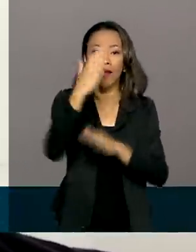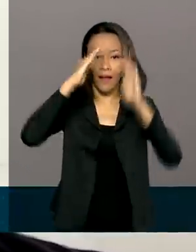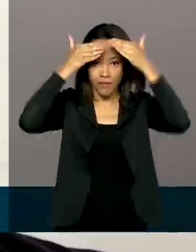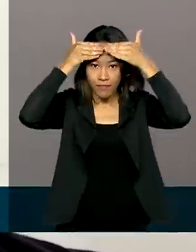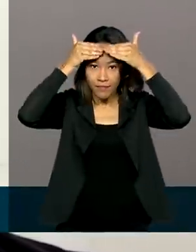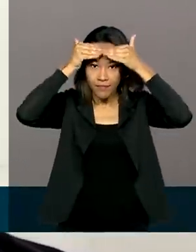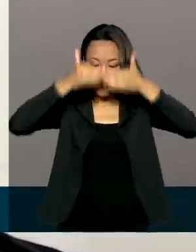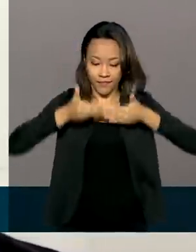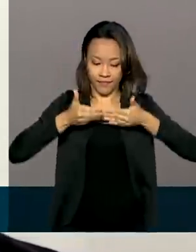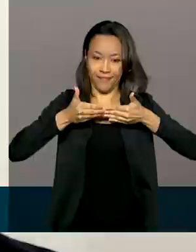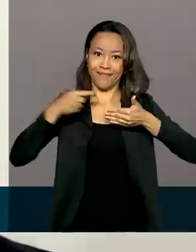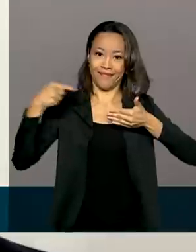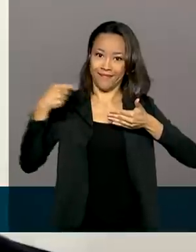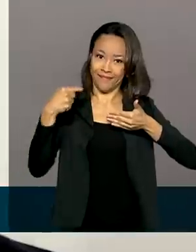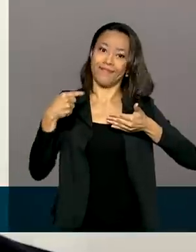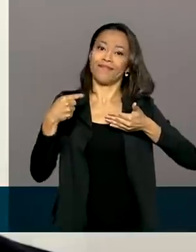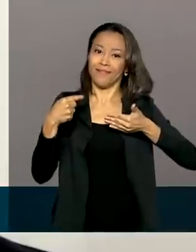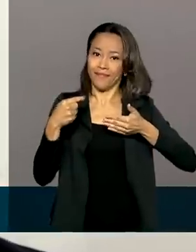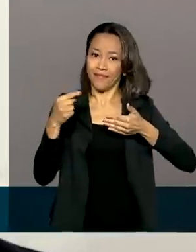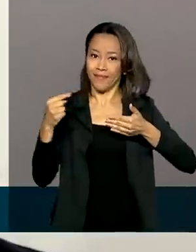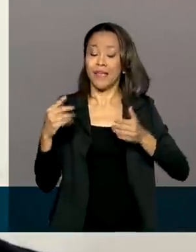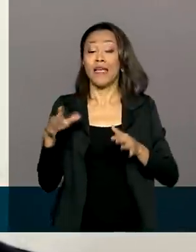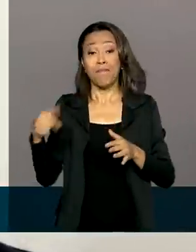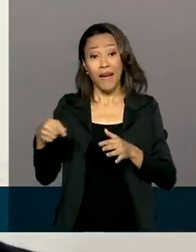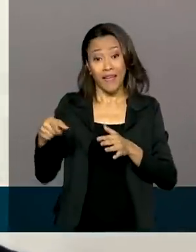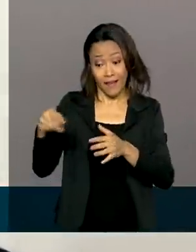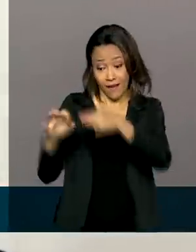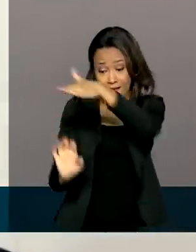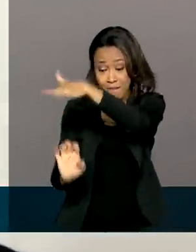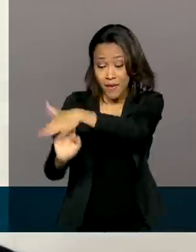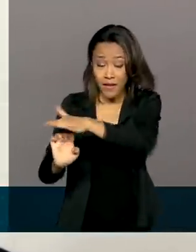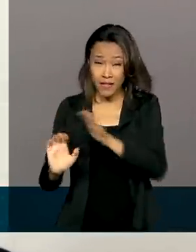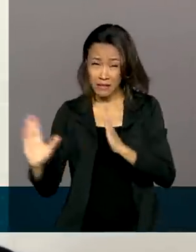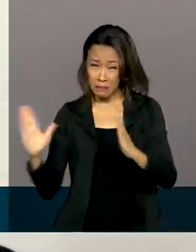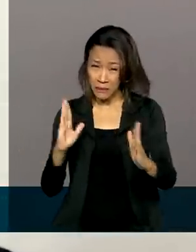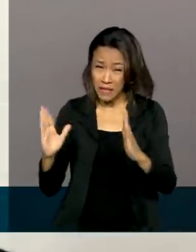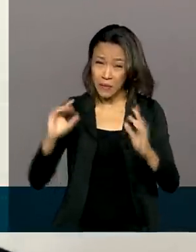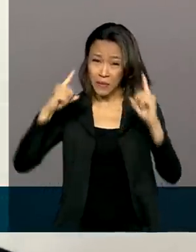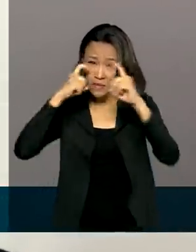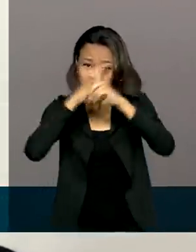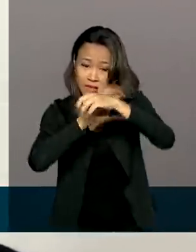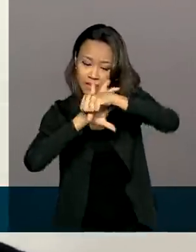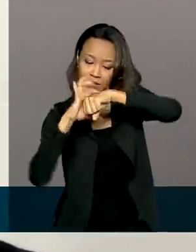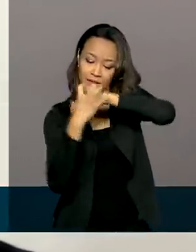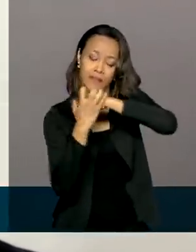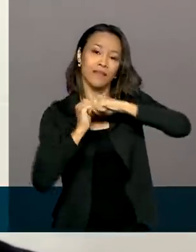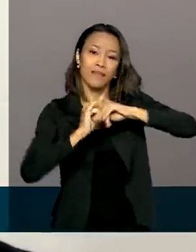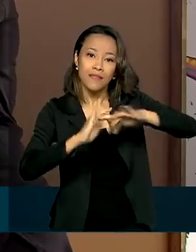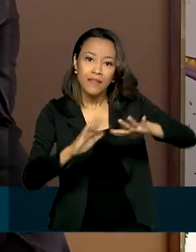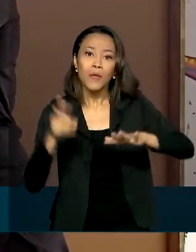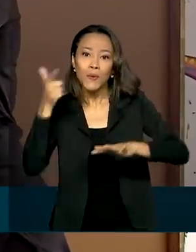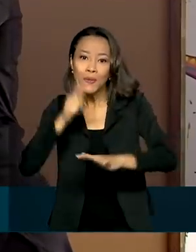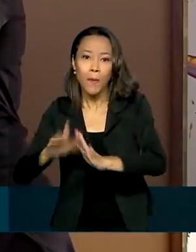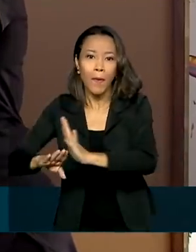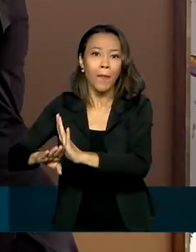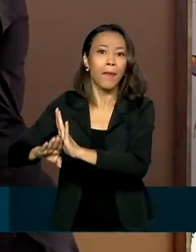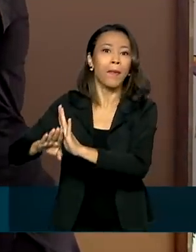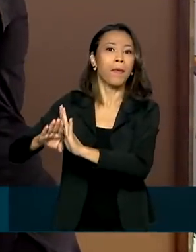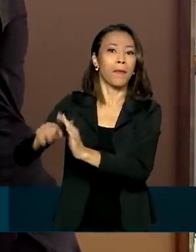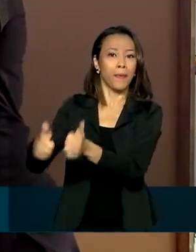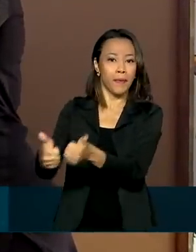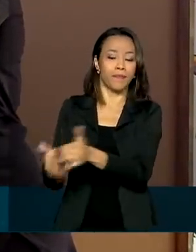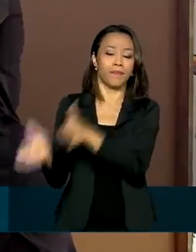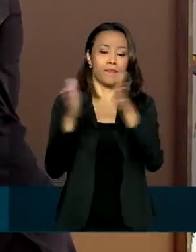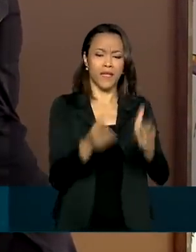Isso permitiu com que a empresa ultrapassasse esse período de crise com uma certa facilidade e, em alguns casos, até crescendo. Desde o início da